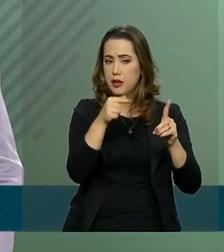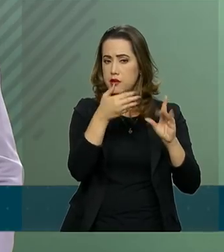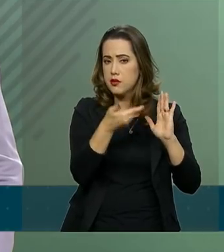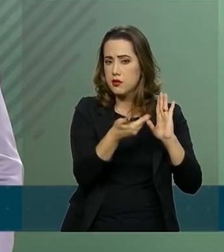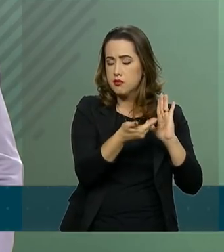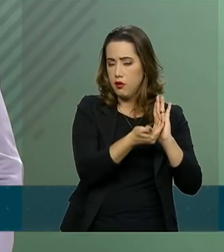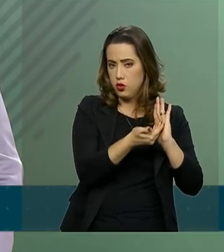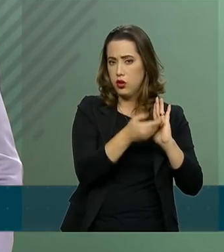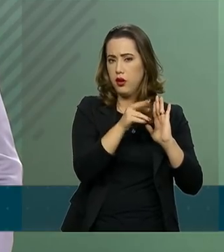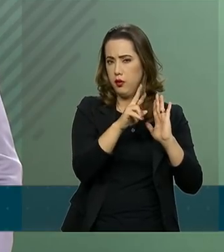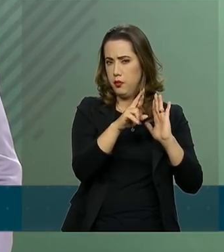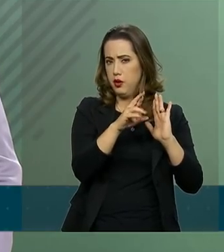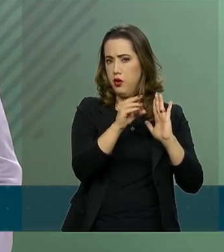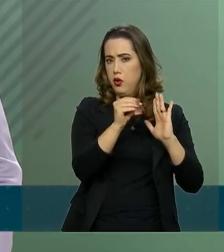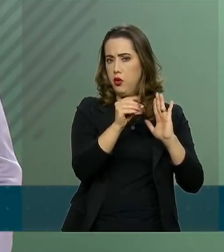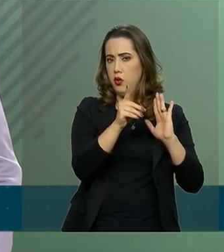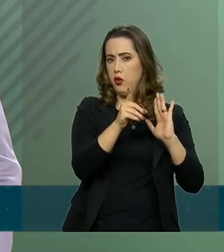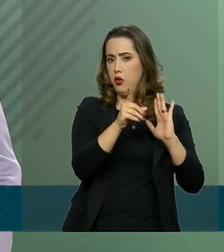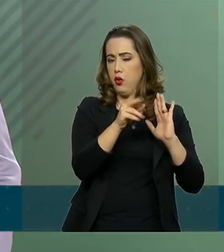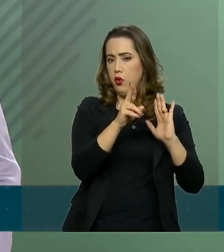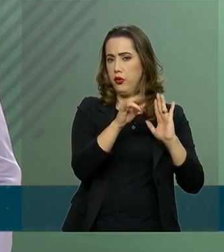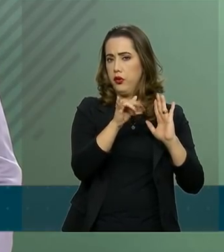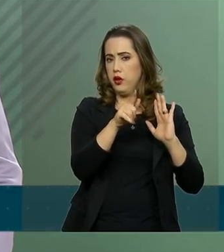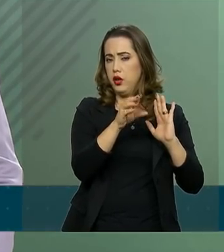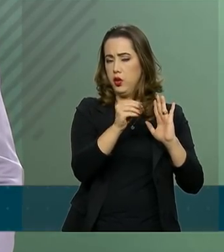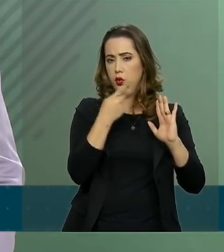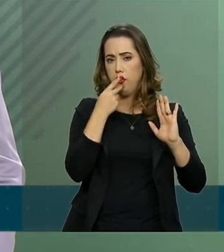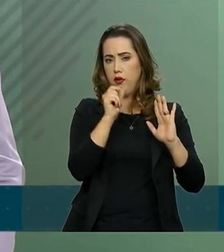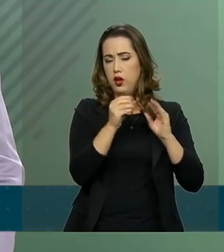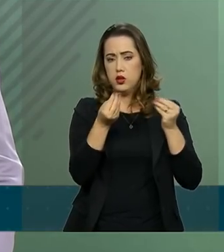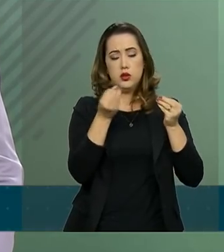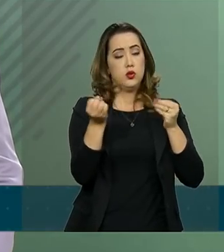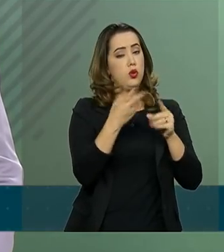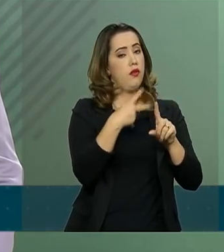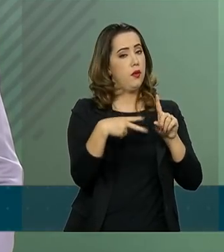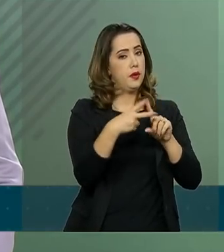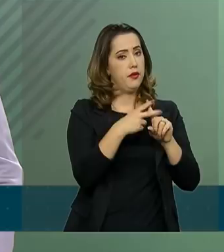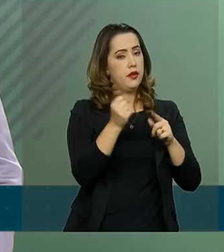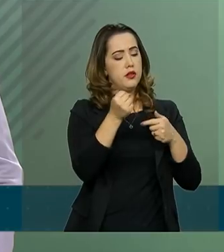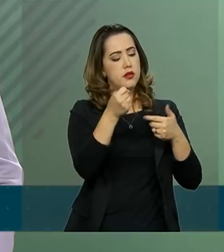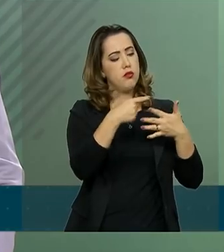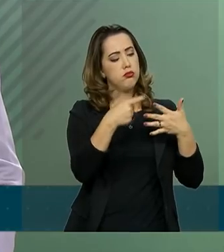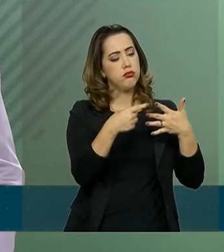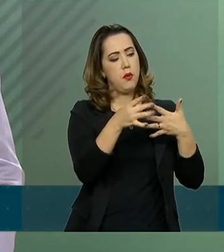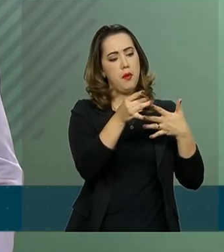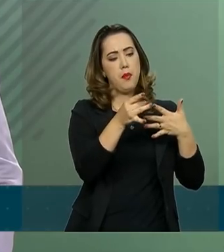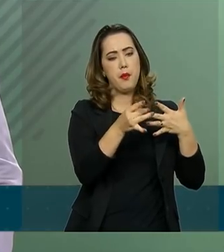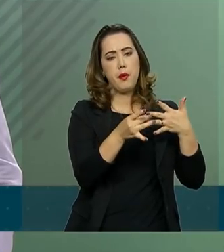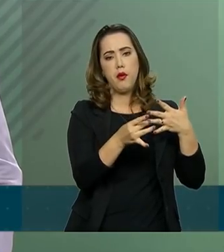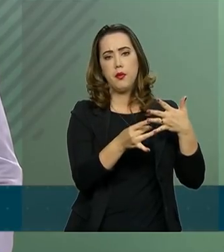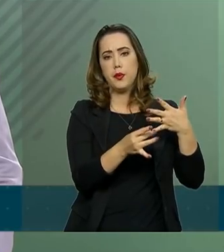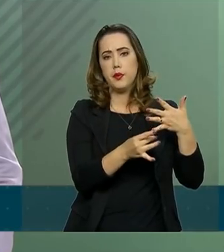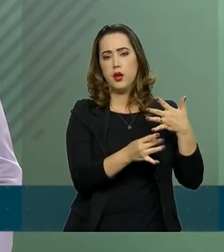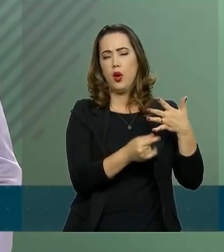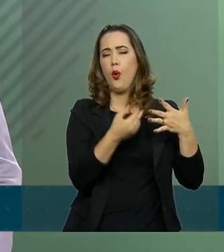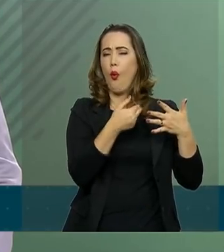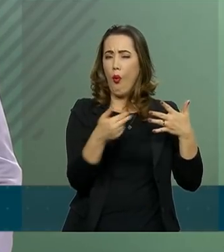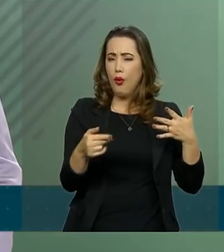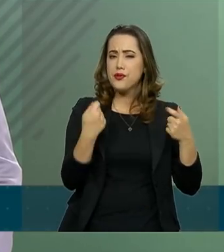governo no tocante à nova previdência e esses pontos que ainda estão por serem